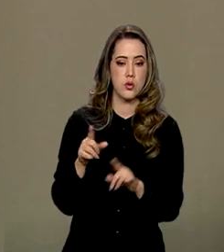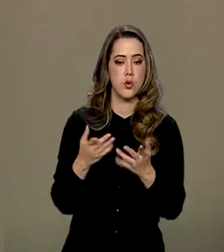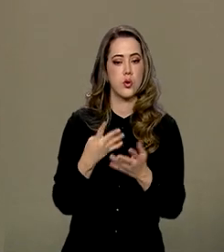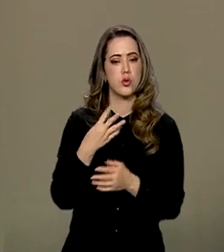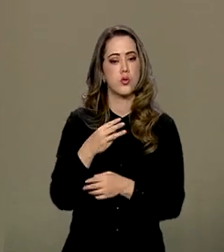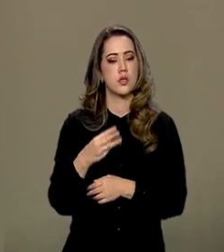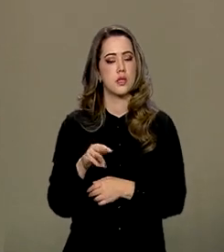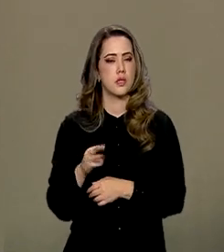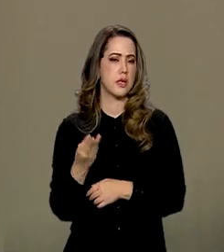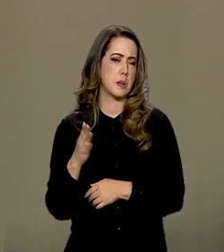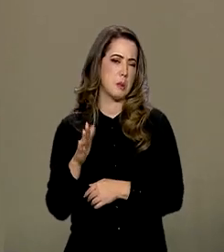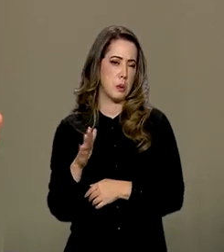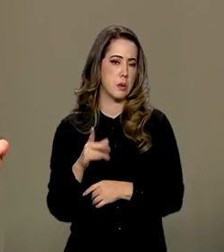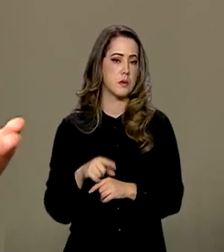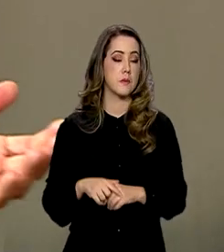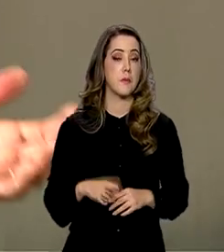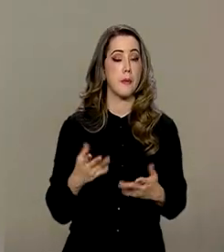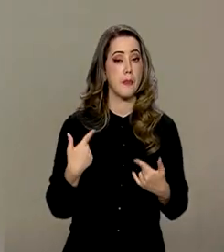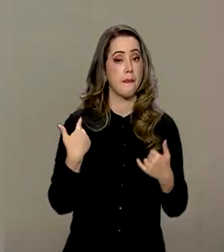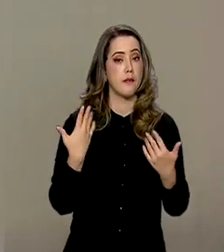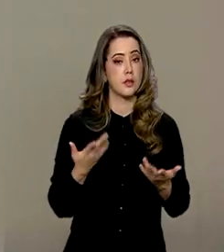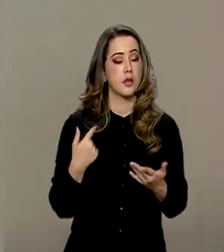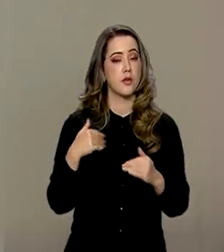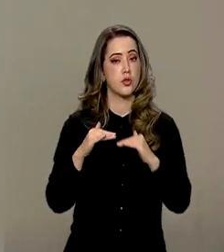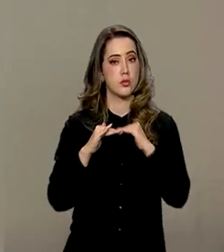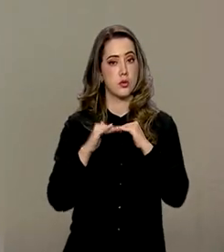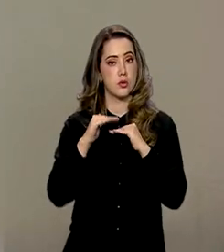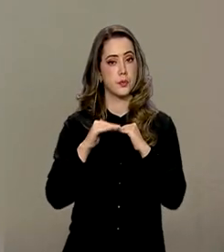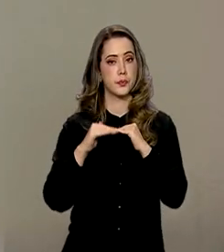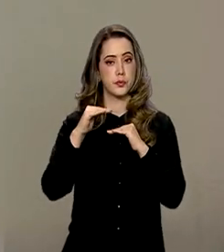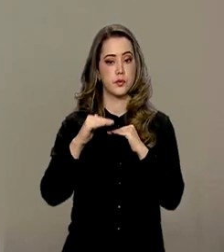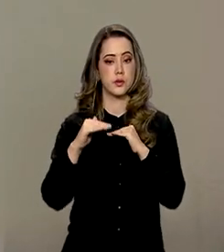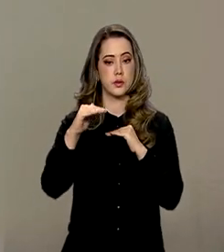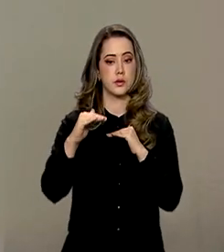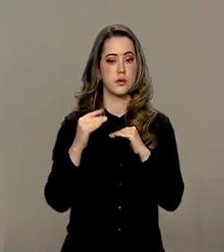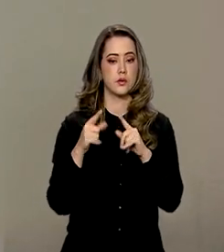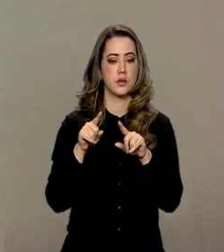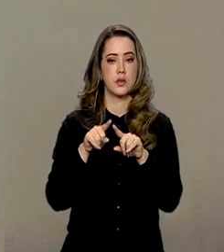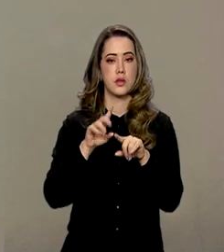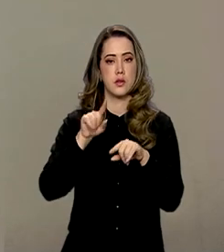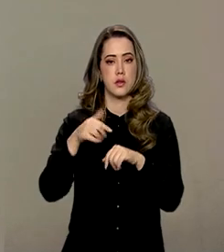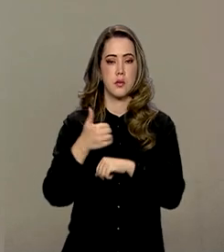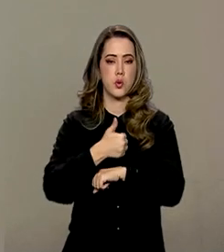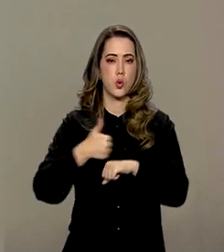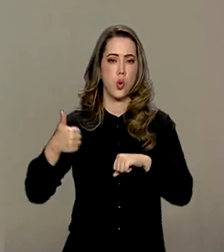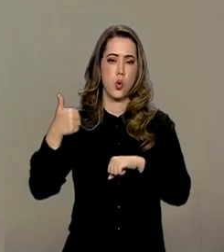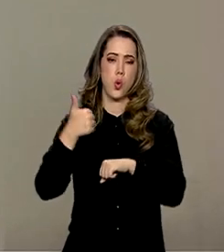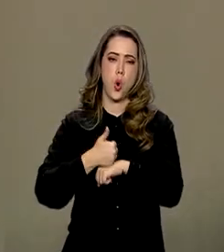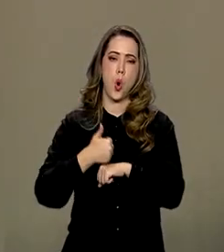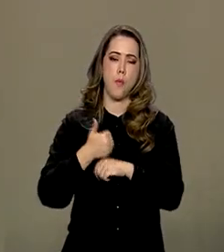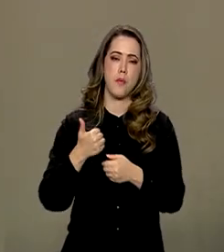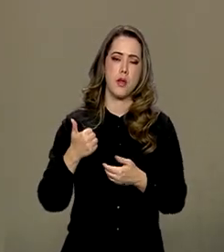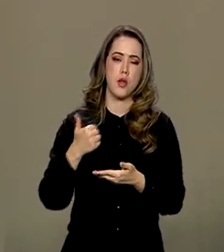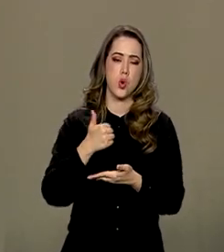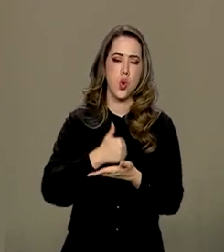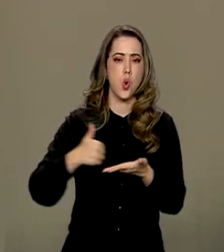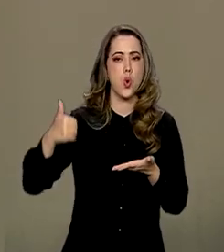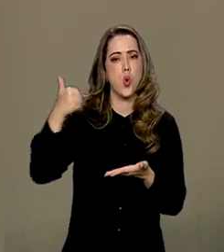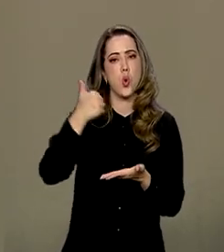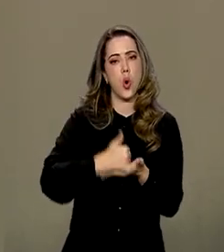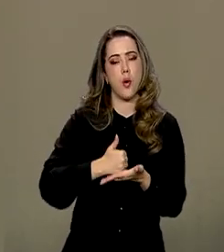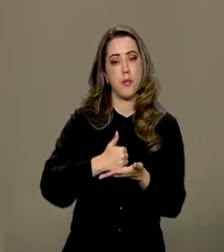quebradinhos. Portanto, nós ficamos estagnados a partir do golpe contra a presidenta Dilma. Golpe confirmado pelo